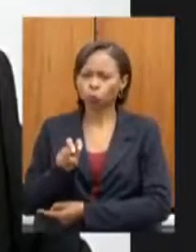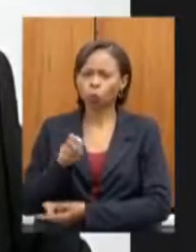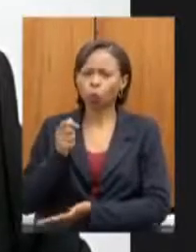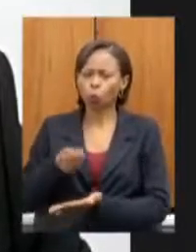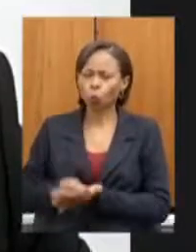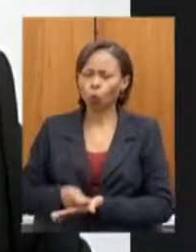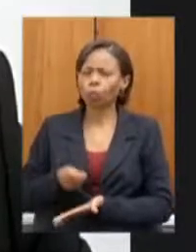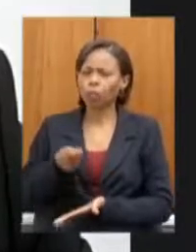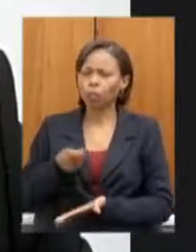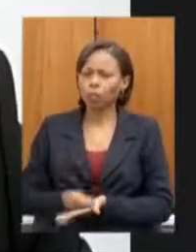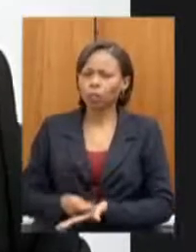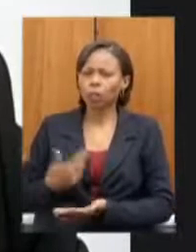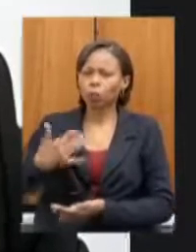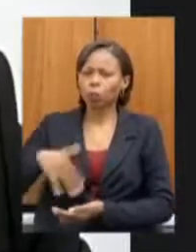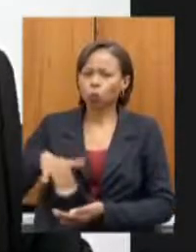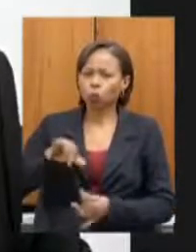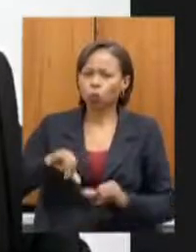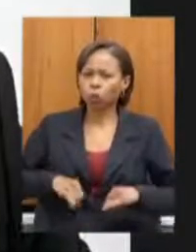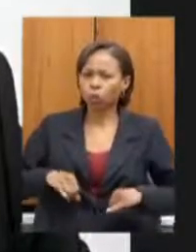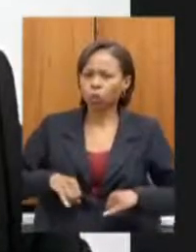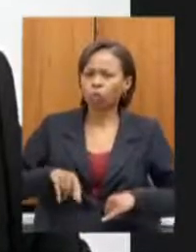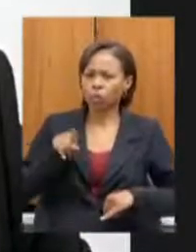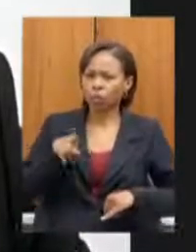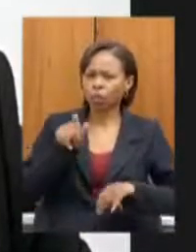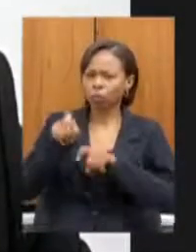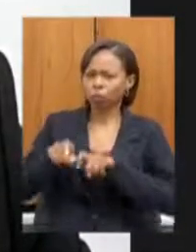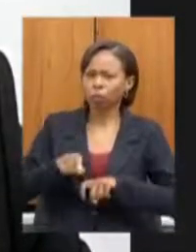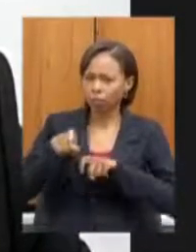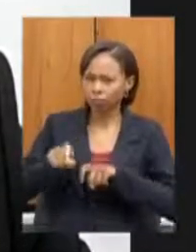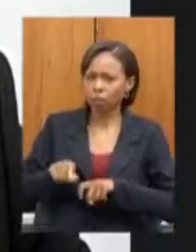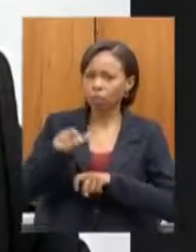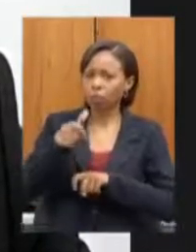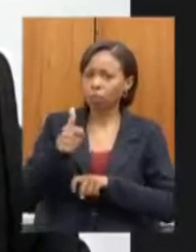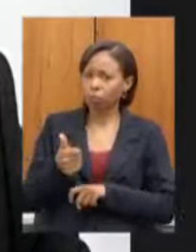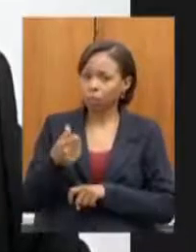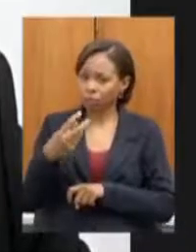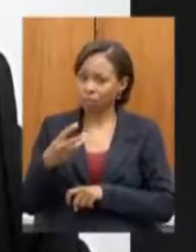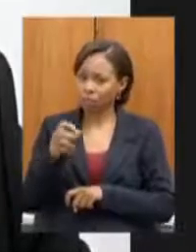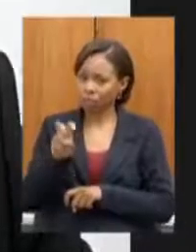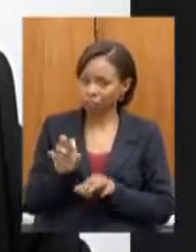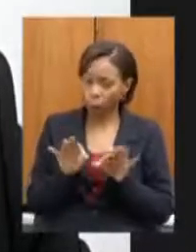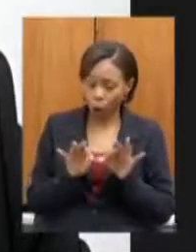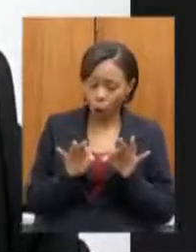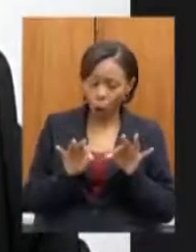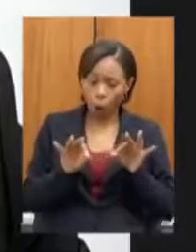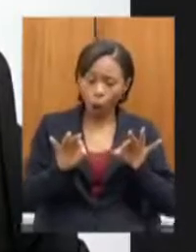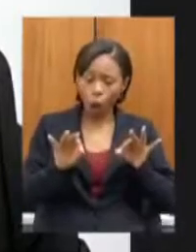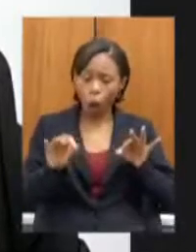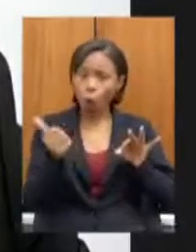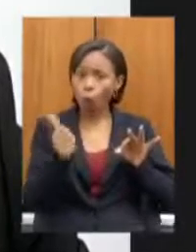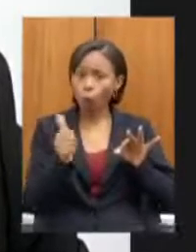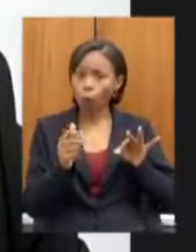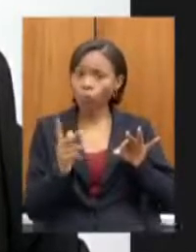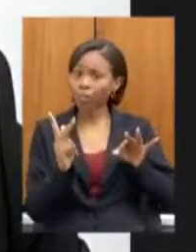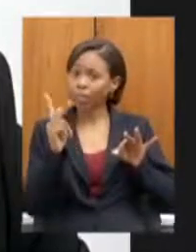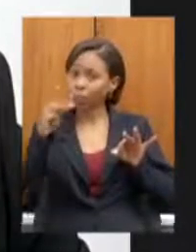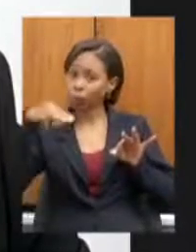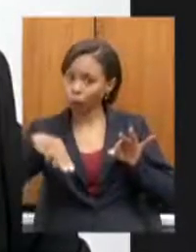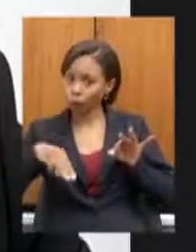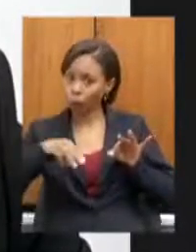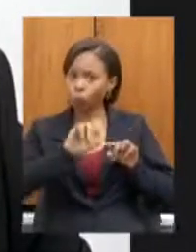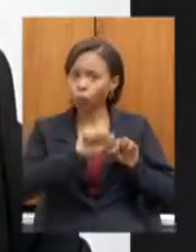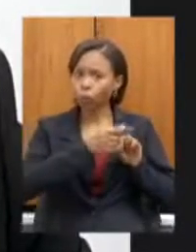sertanejo investindo lá na 135 nesse trecho de 11 quilômetros que eu disse interligando o São João das Missões